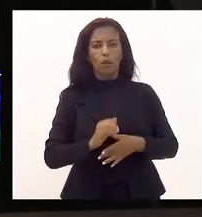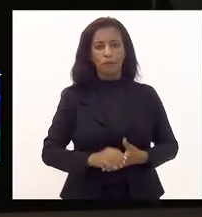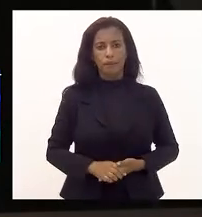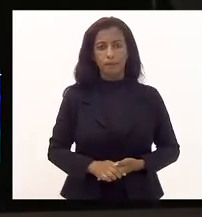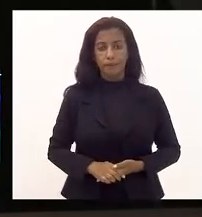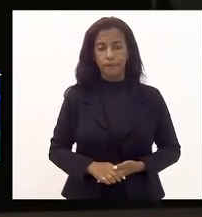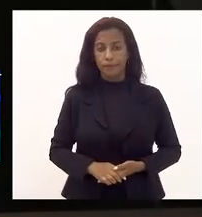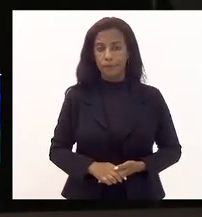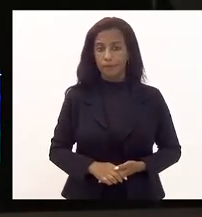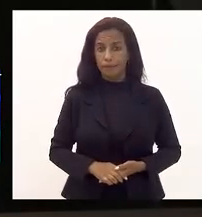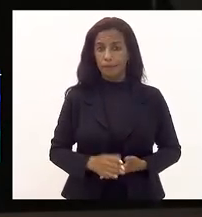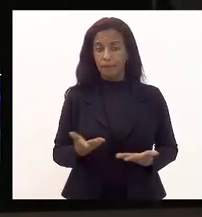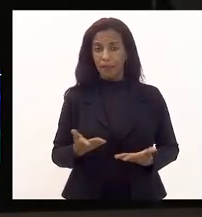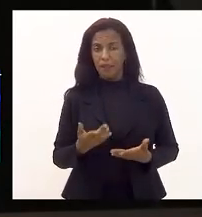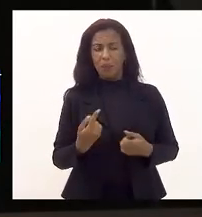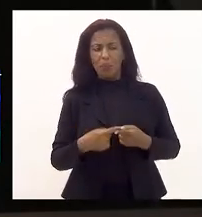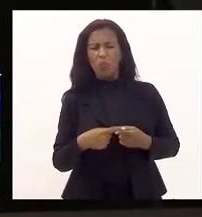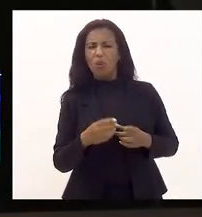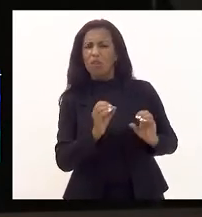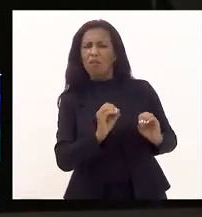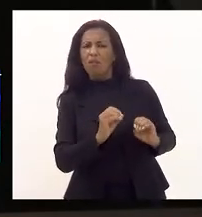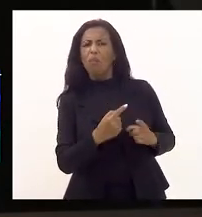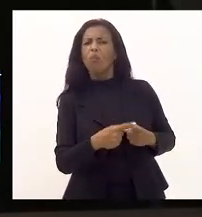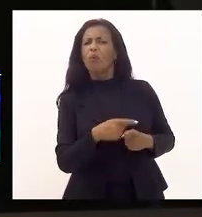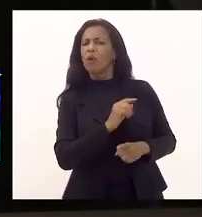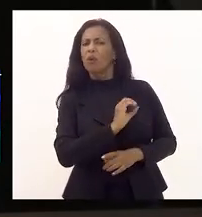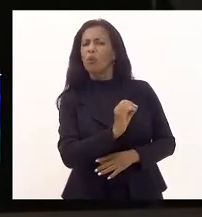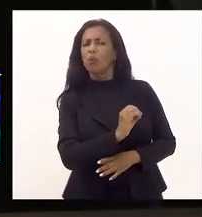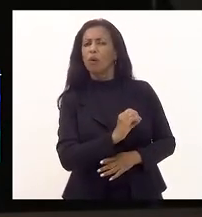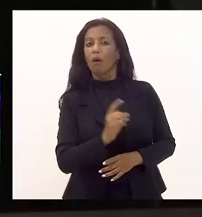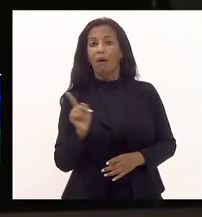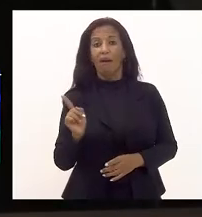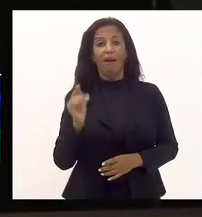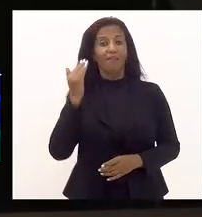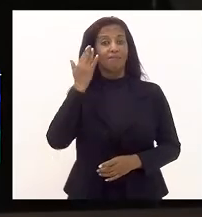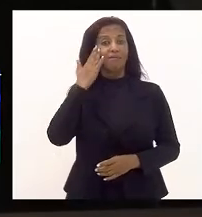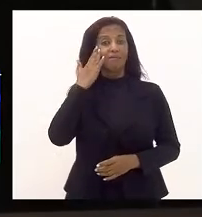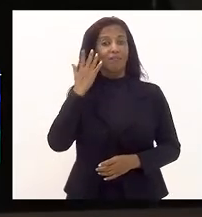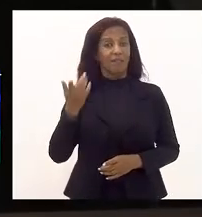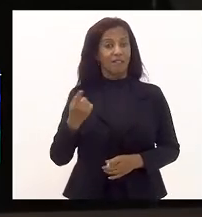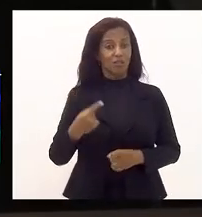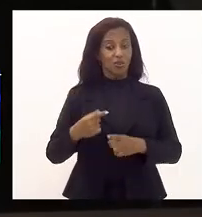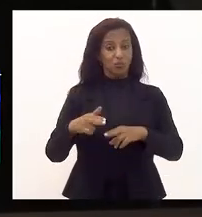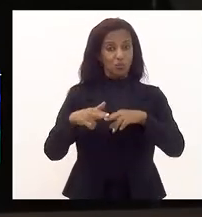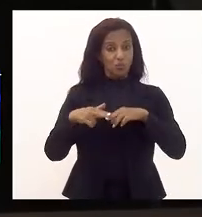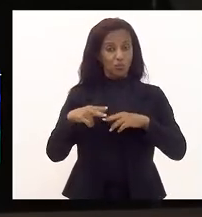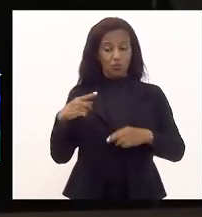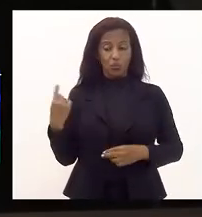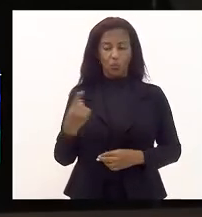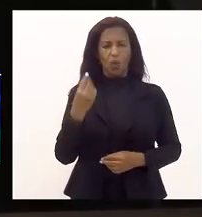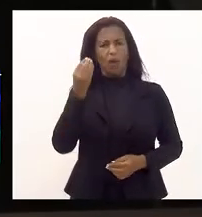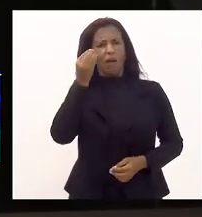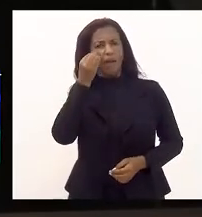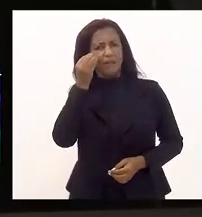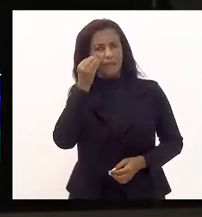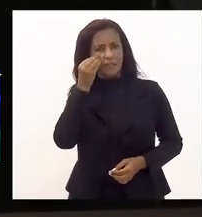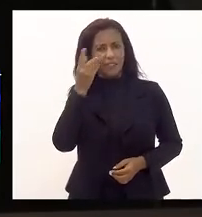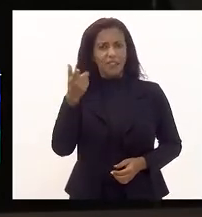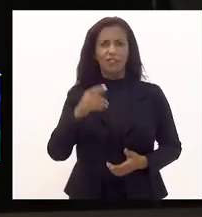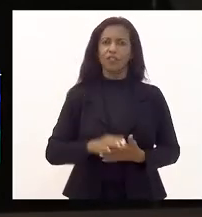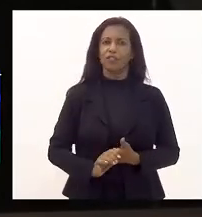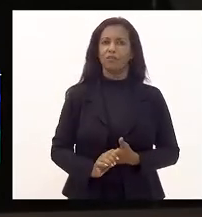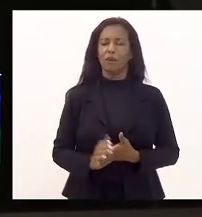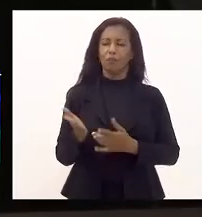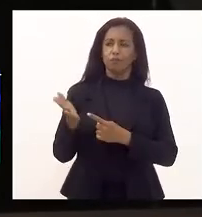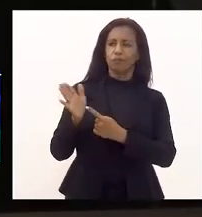E para mais ninguém por quê? Aí eles entendem perfeitamente. Por isso que, quando nós assistimos aí as